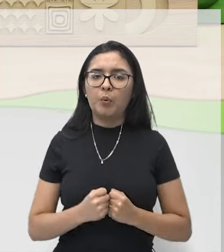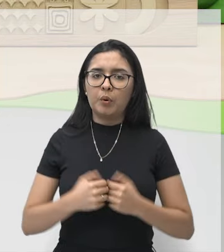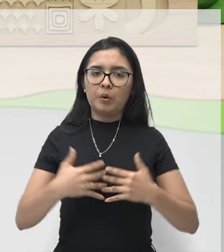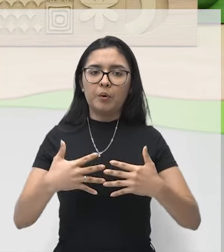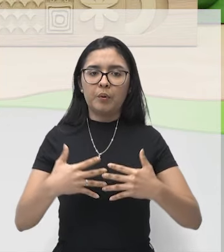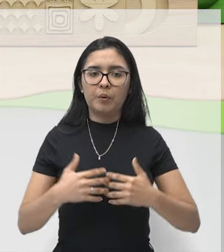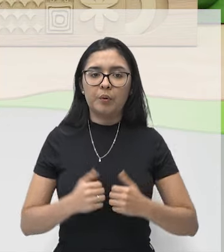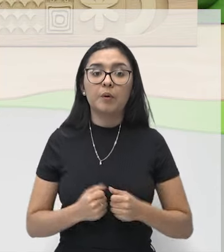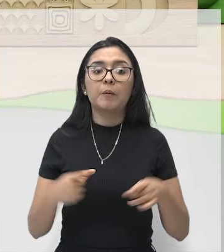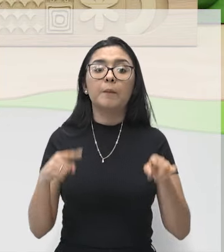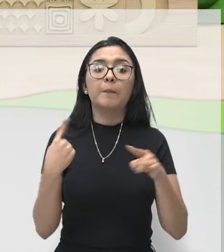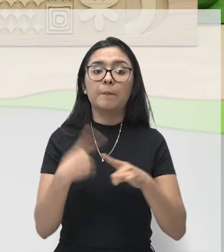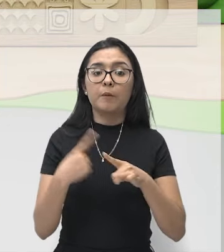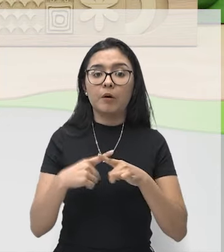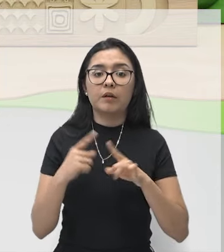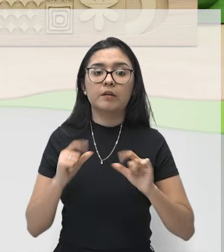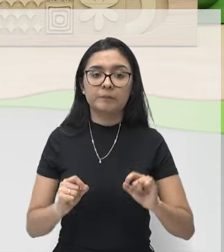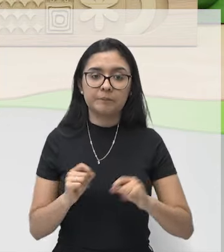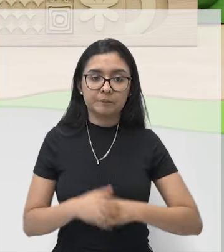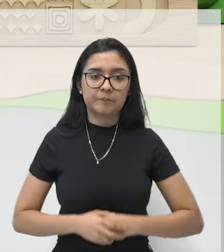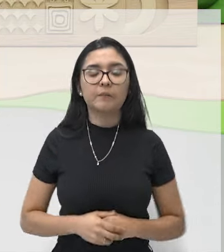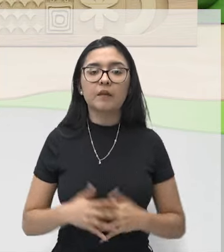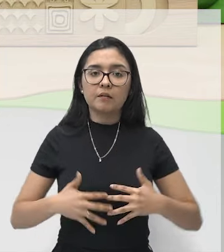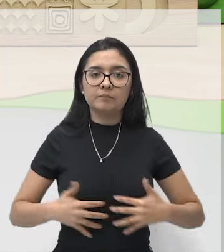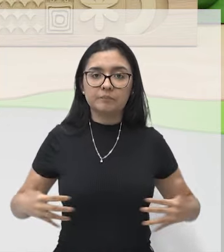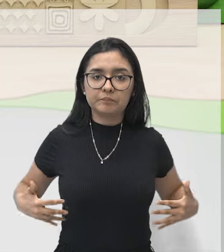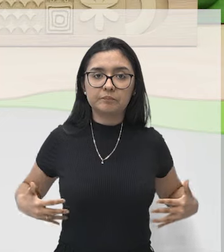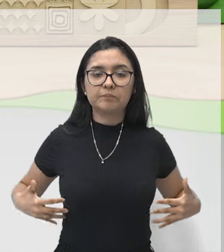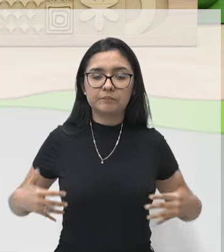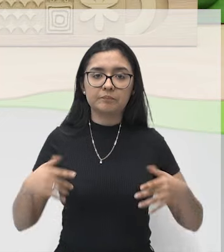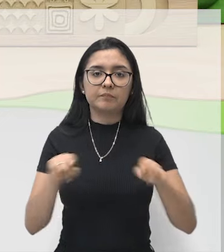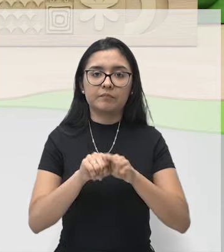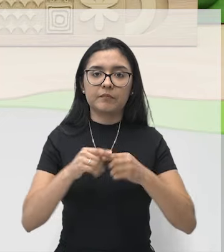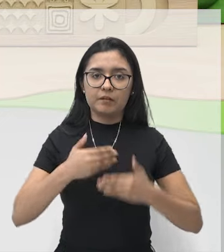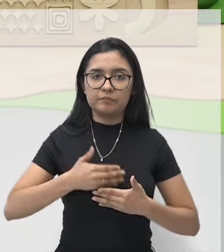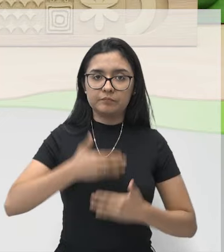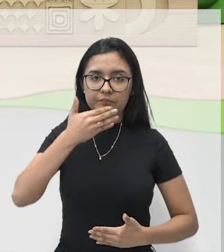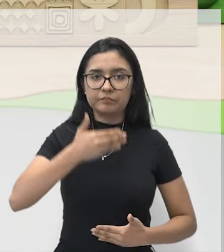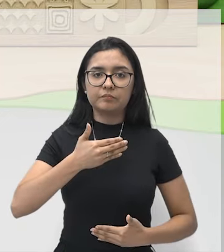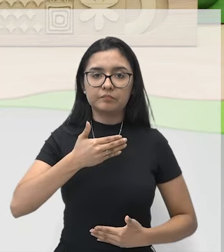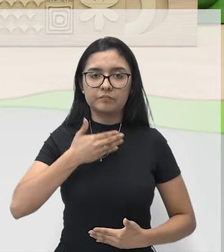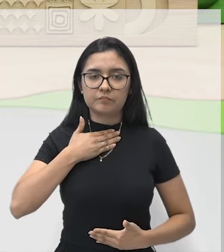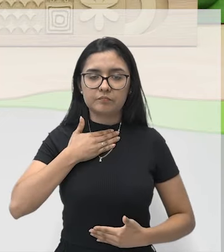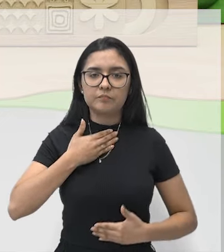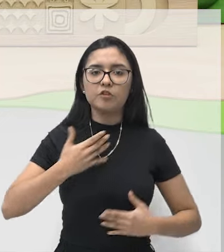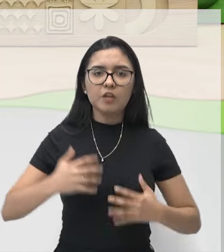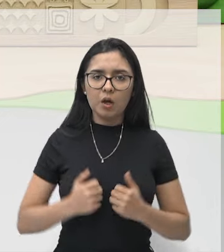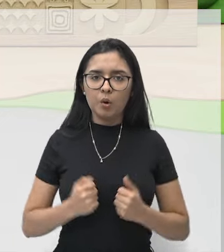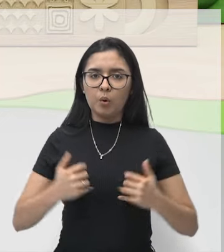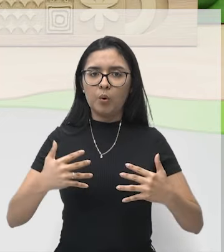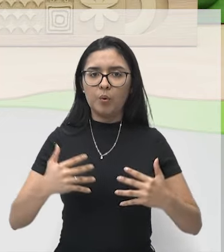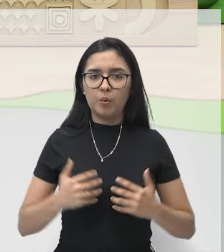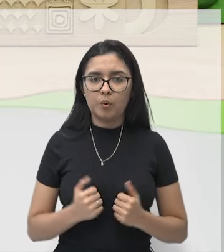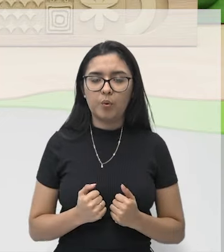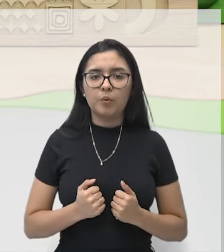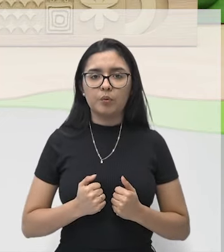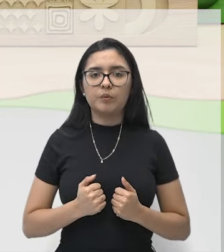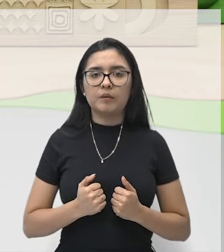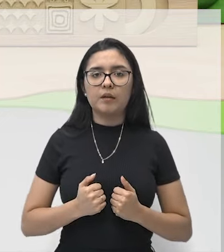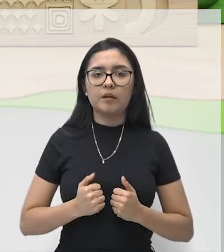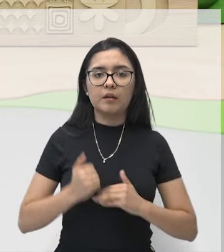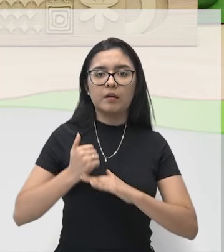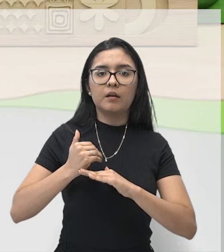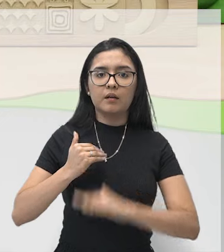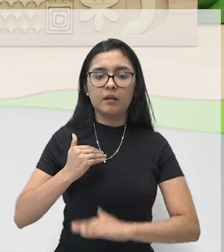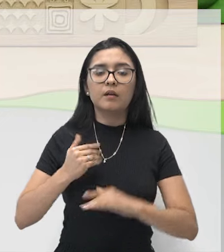aqui na nossa cavidade toráxica, na nossa caixa toráxica, onde está o nosso pulmão, abaixo dele nós